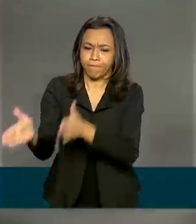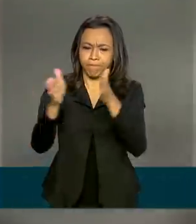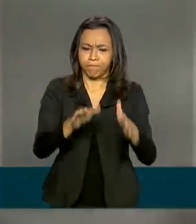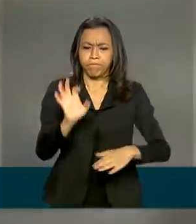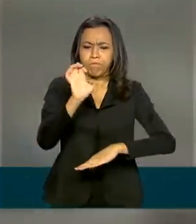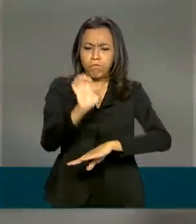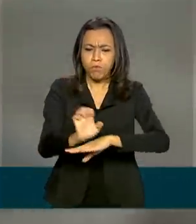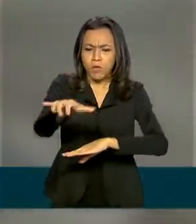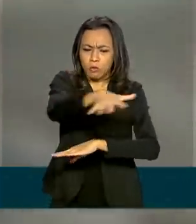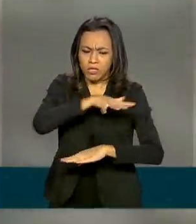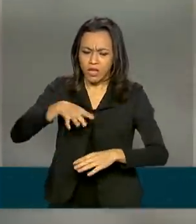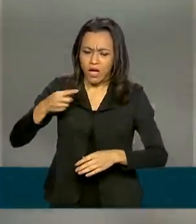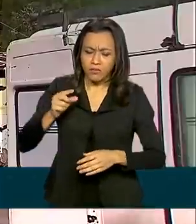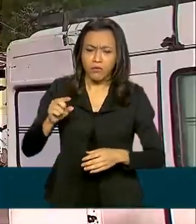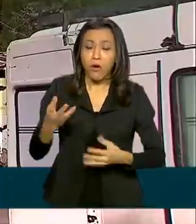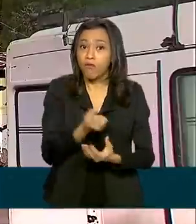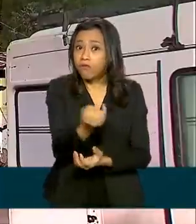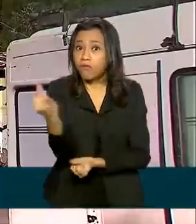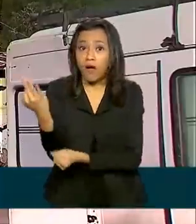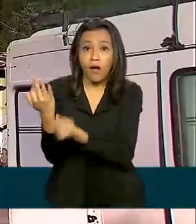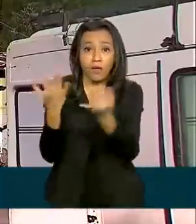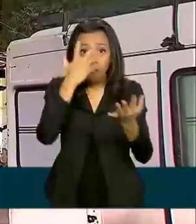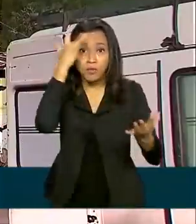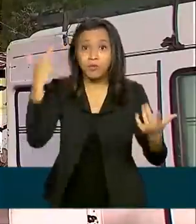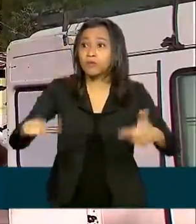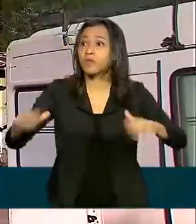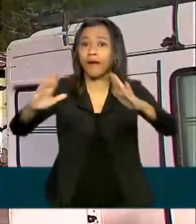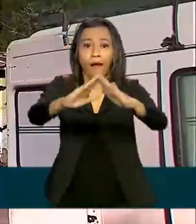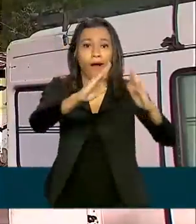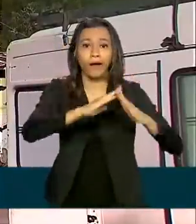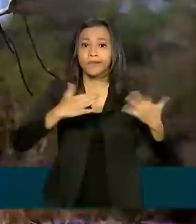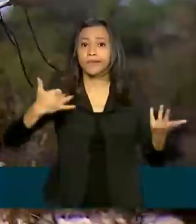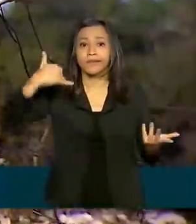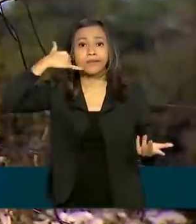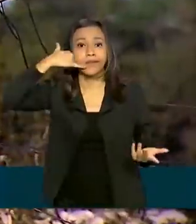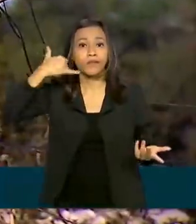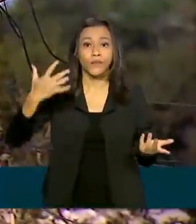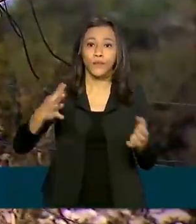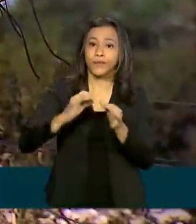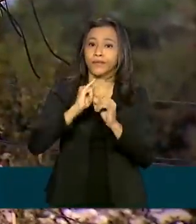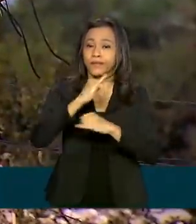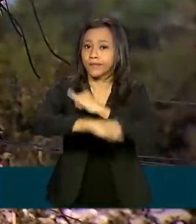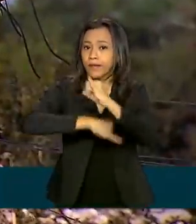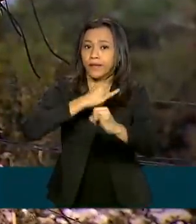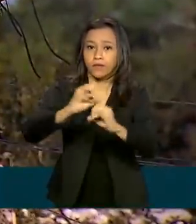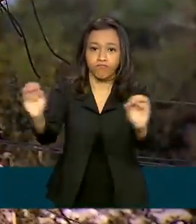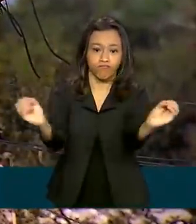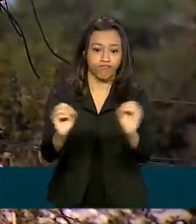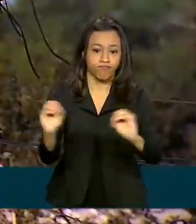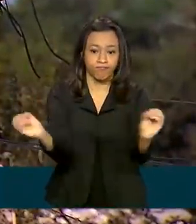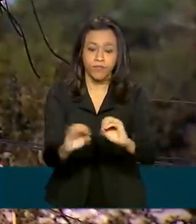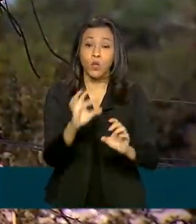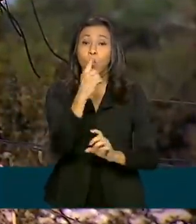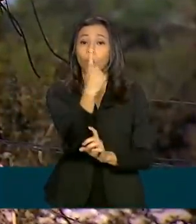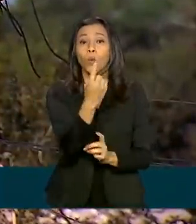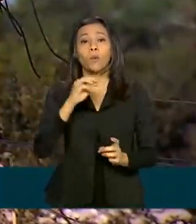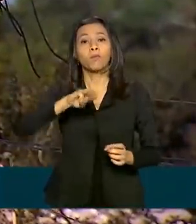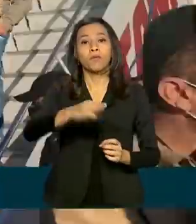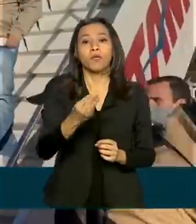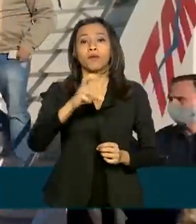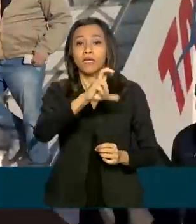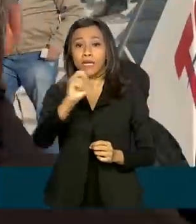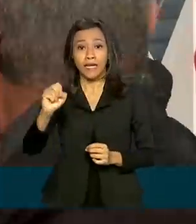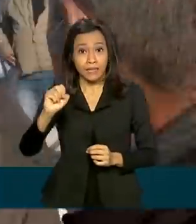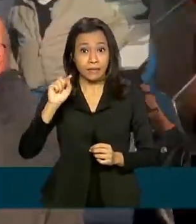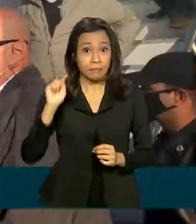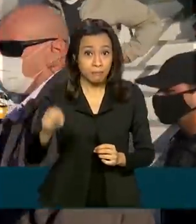muitos moradores ficaram ilhados, sem sinal de telefone ou internet. 1 milhão e 500 mil casas ficaram sem luz.